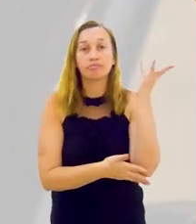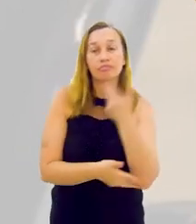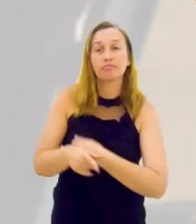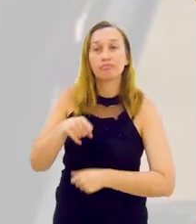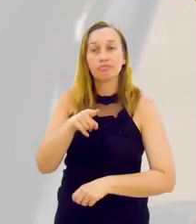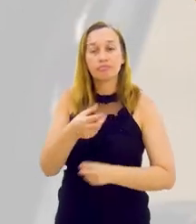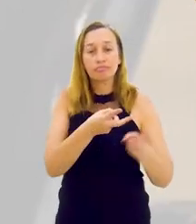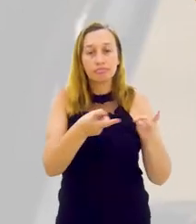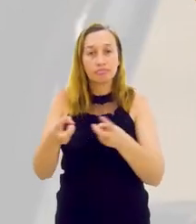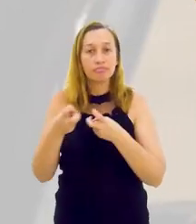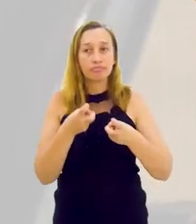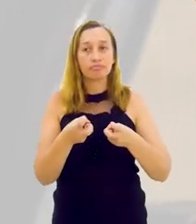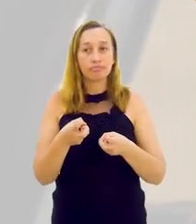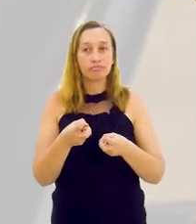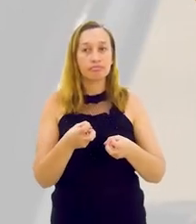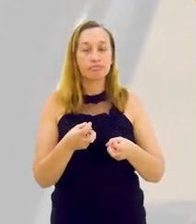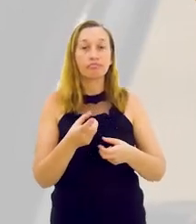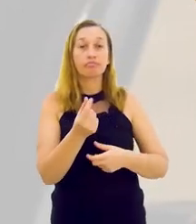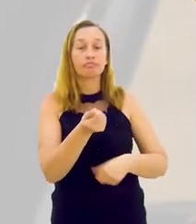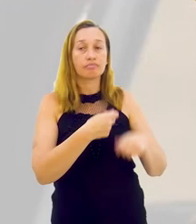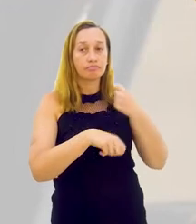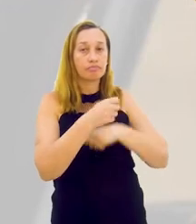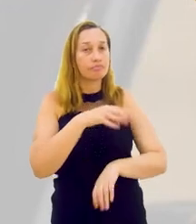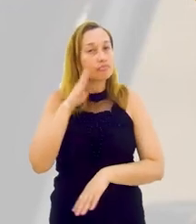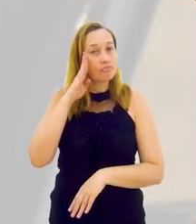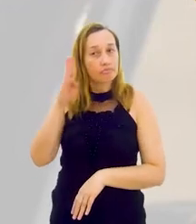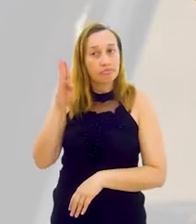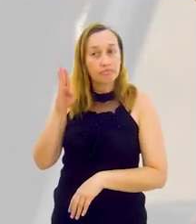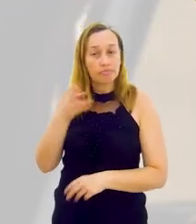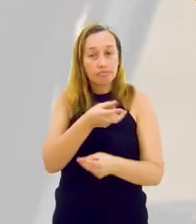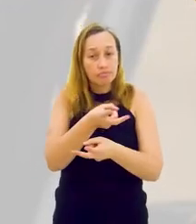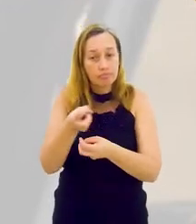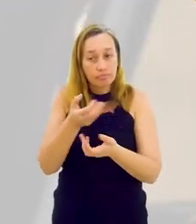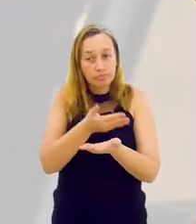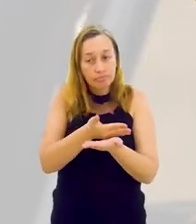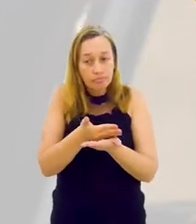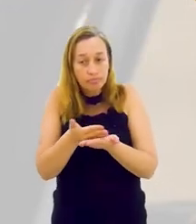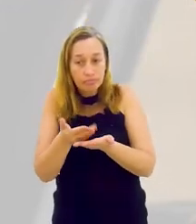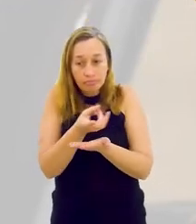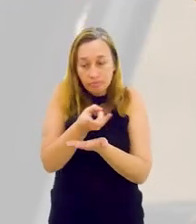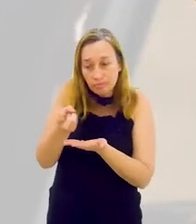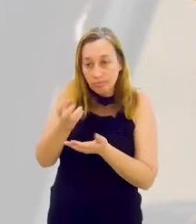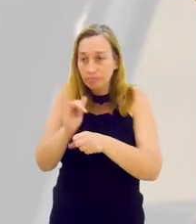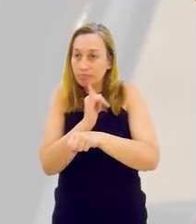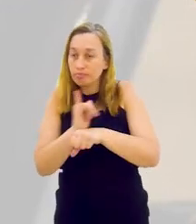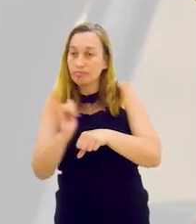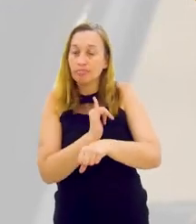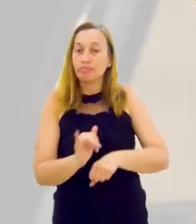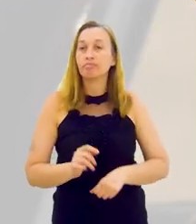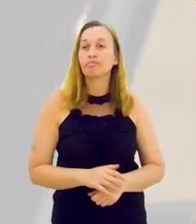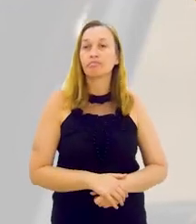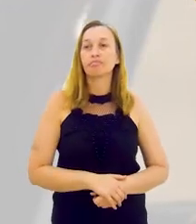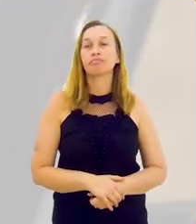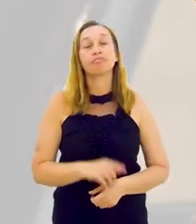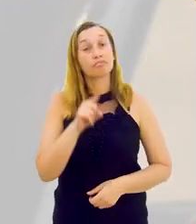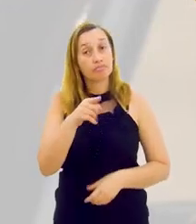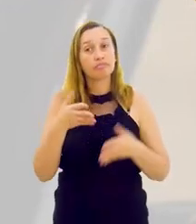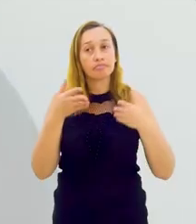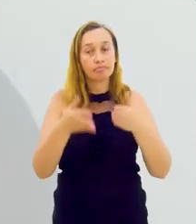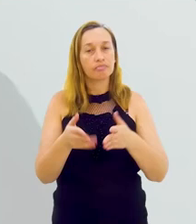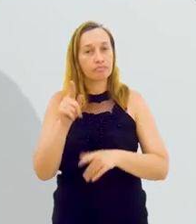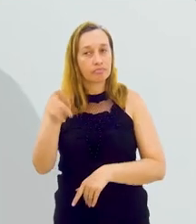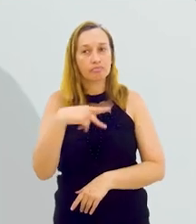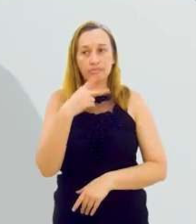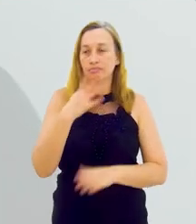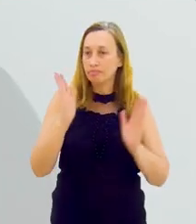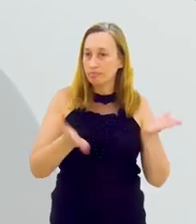ambiental. A partir daí, você identifica os vetores econômicos fundamentais e você começa a desenhar a sua estratégia. Isso